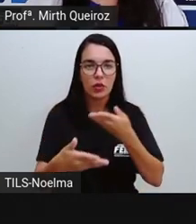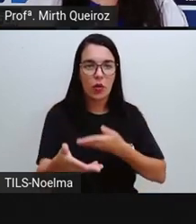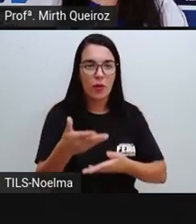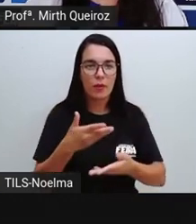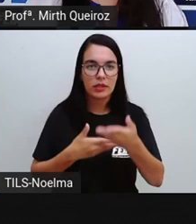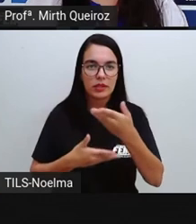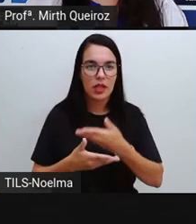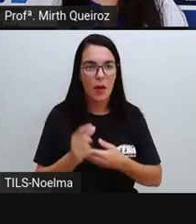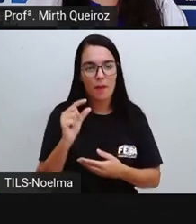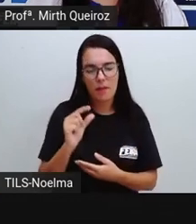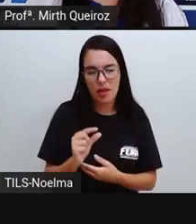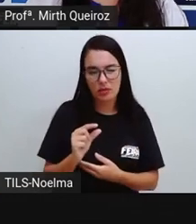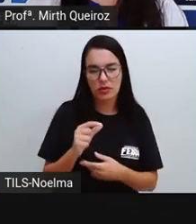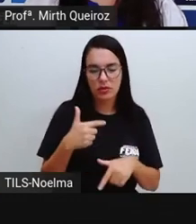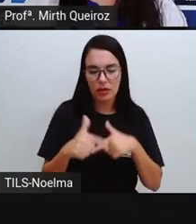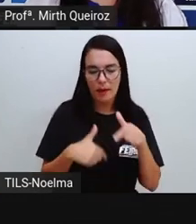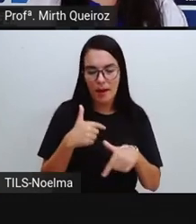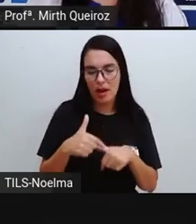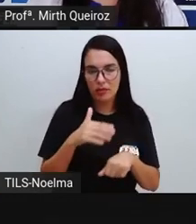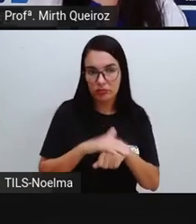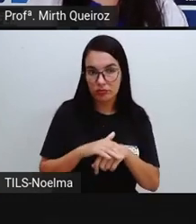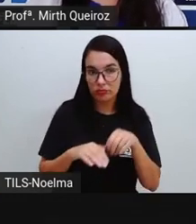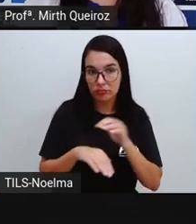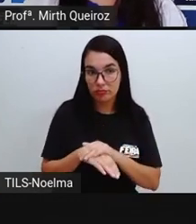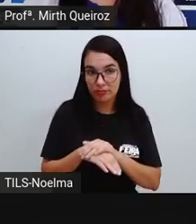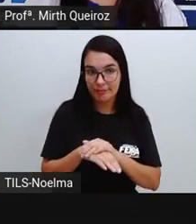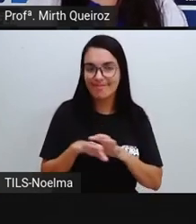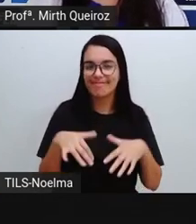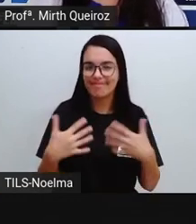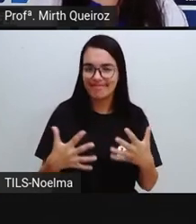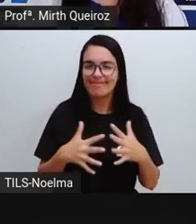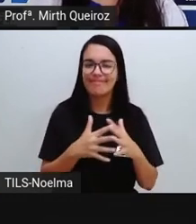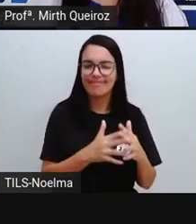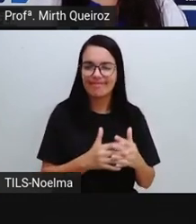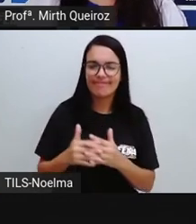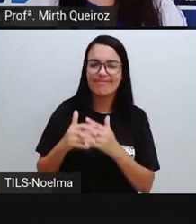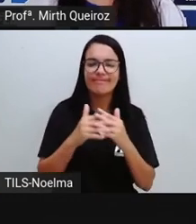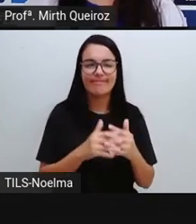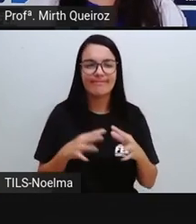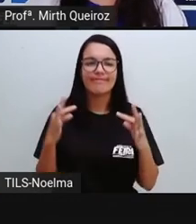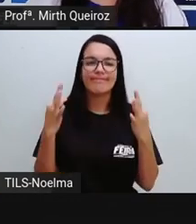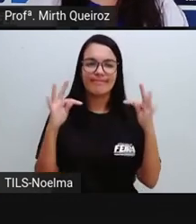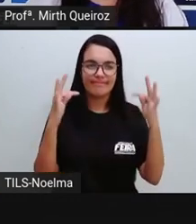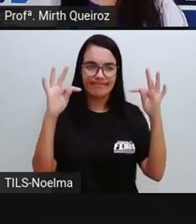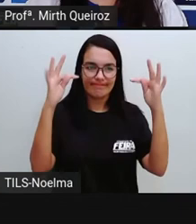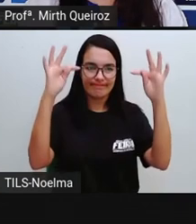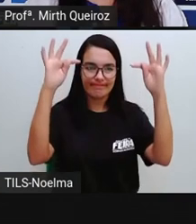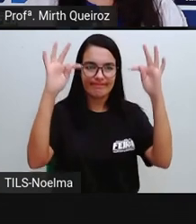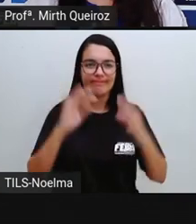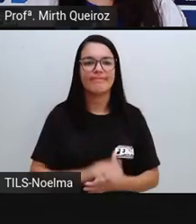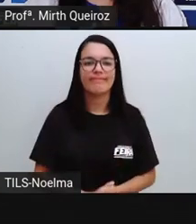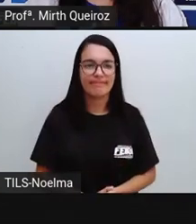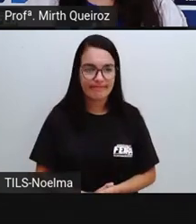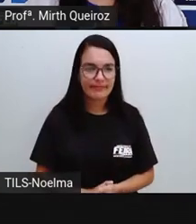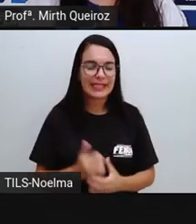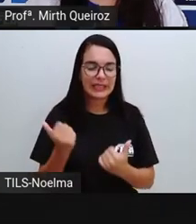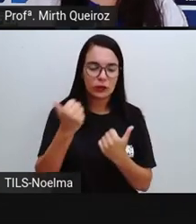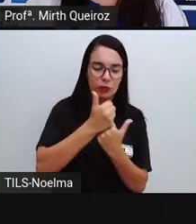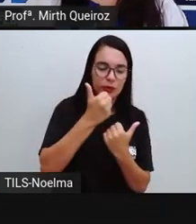de obra através de equipamentos eletrônicos, através de